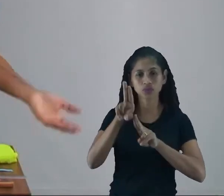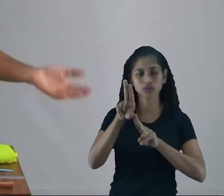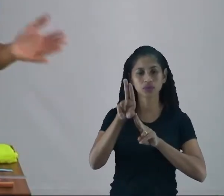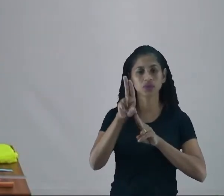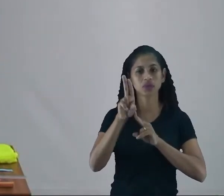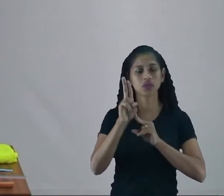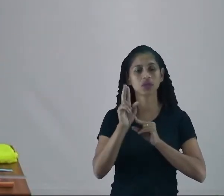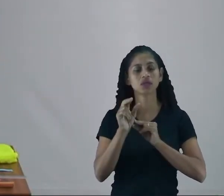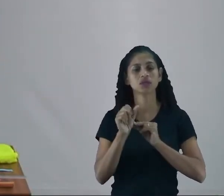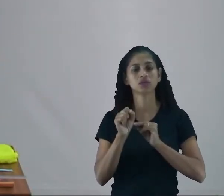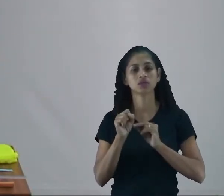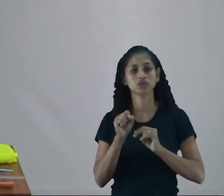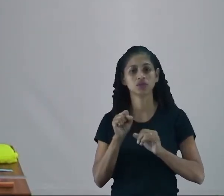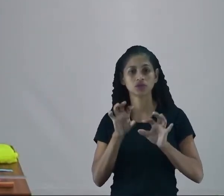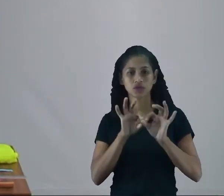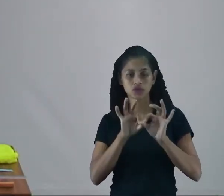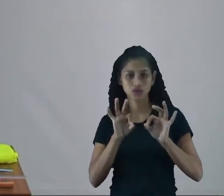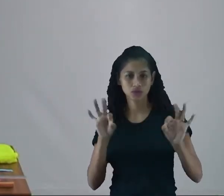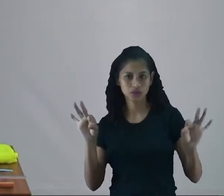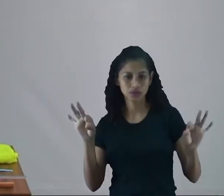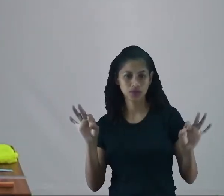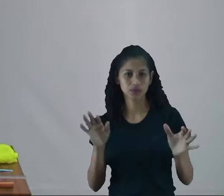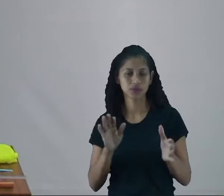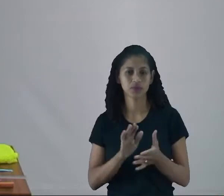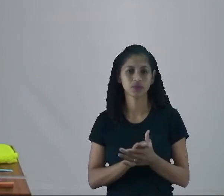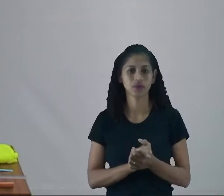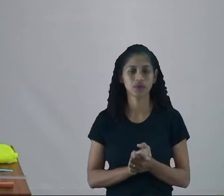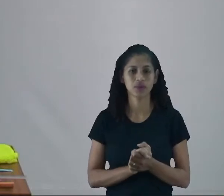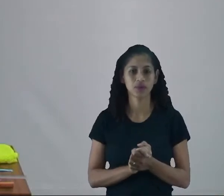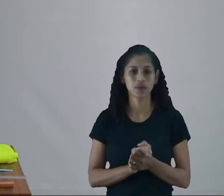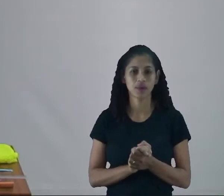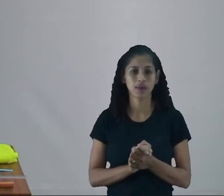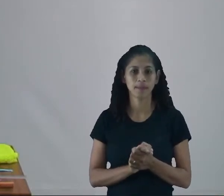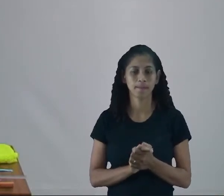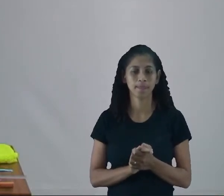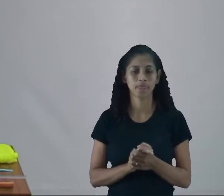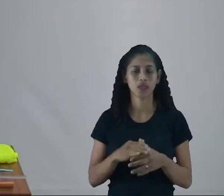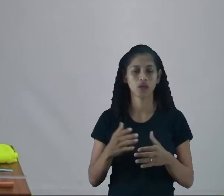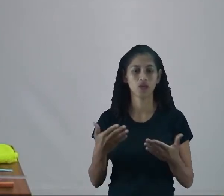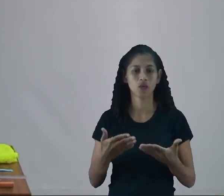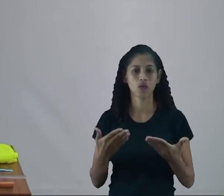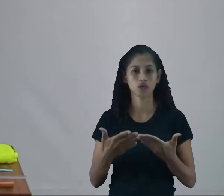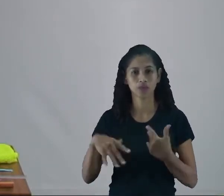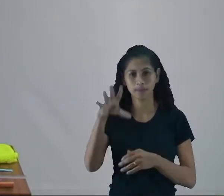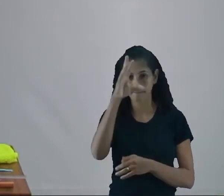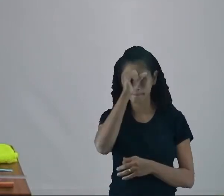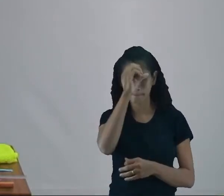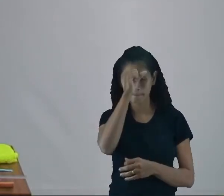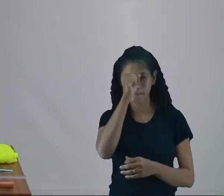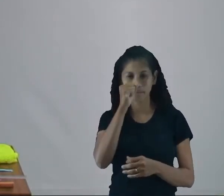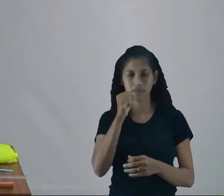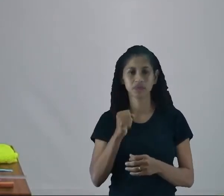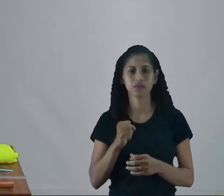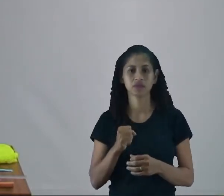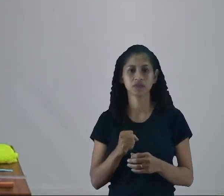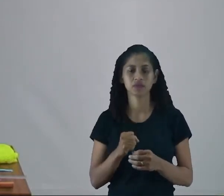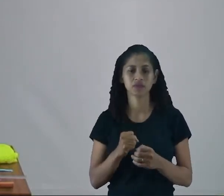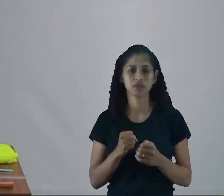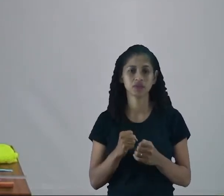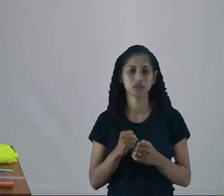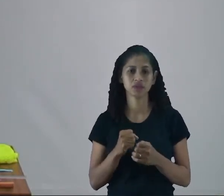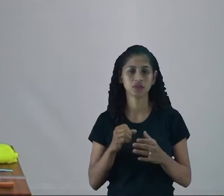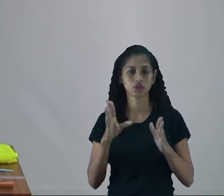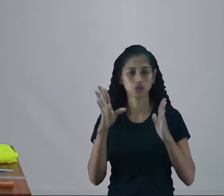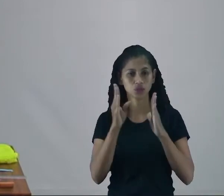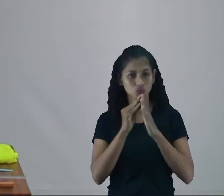e hoje nós vamos aprender mais sobre esse conteúdo, né? Vamos fazer uma atividade também para saber se a